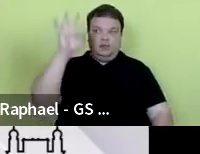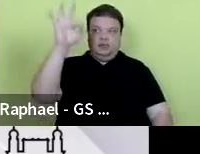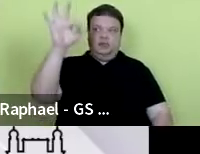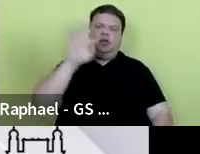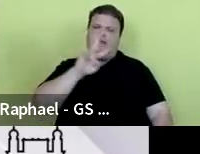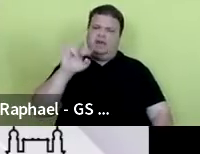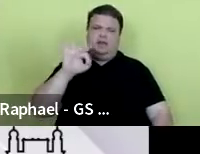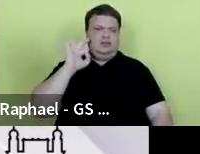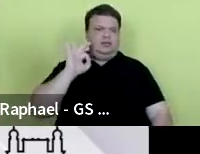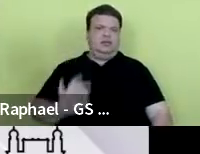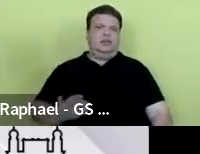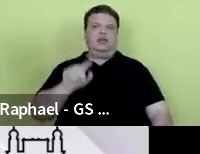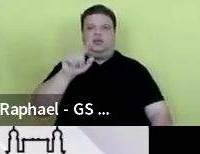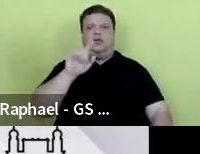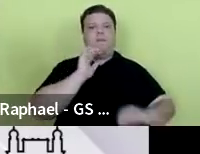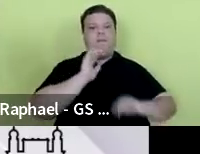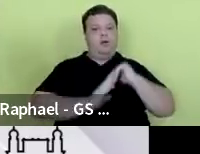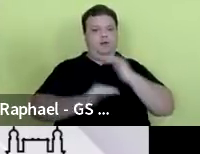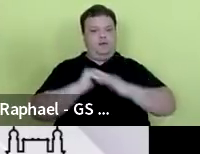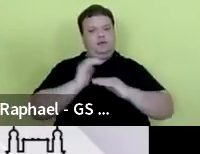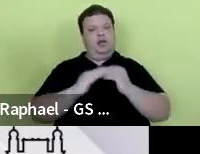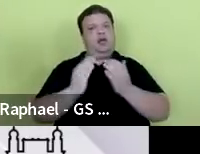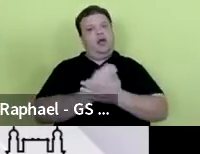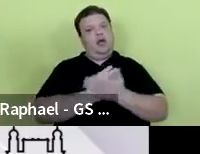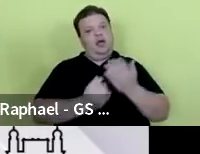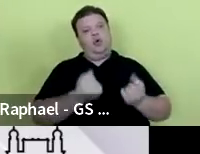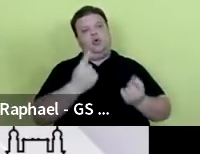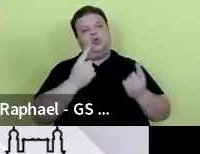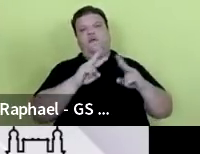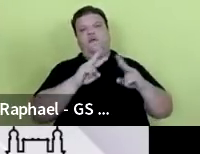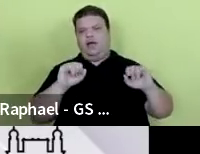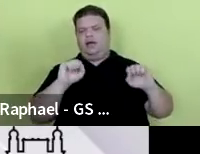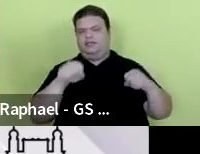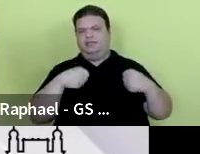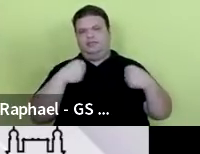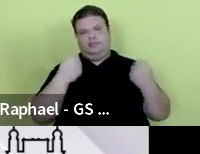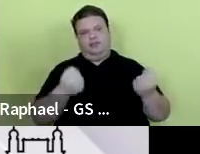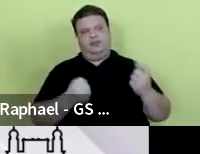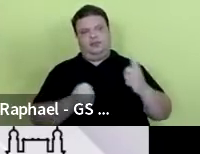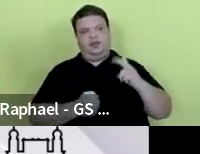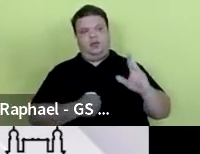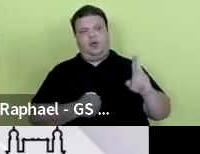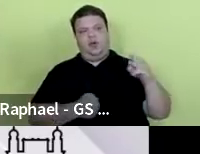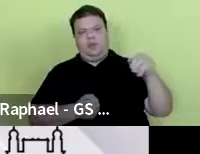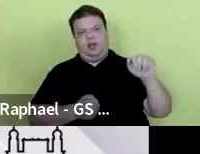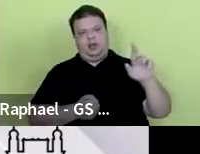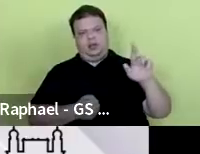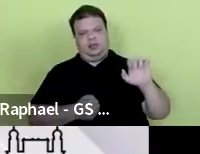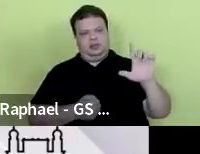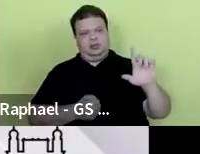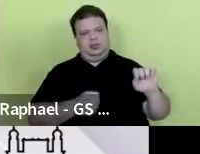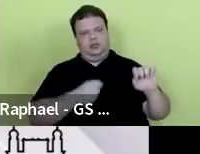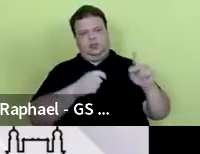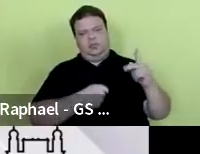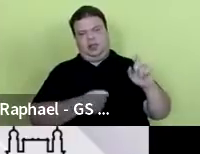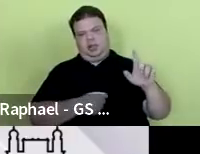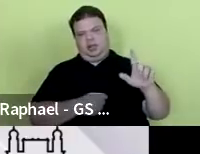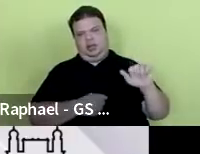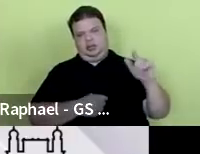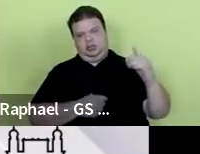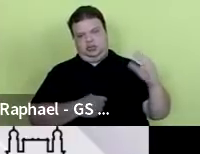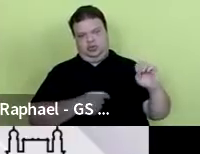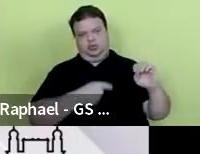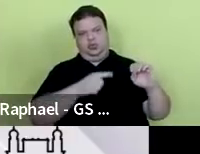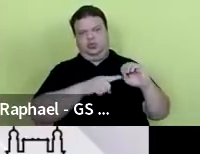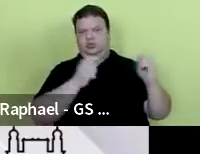profissionais, alguns vão se dedicar, como fez meu colega, hoje, Marcelo Pelagio, começou no